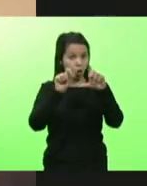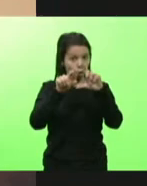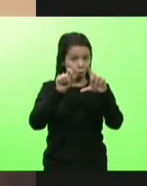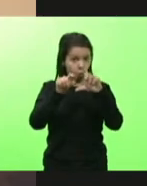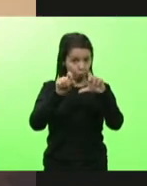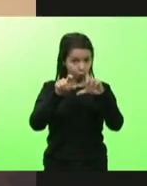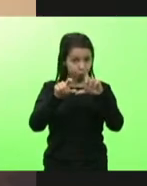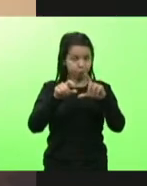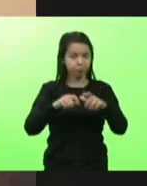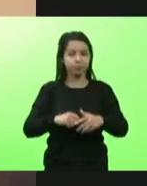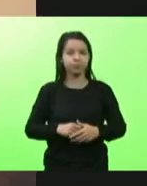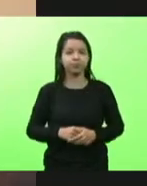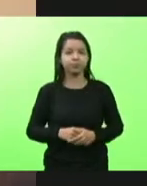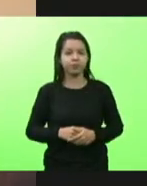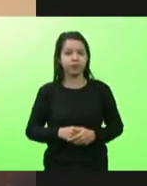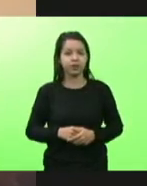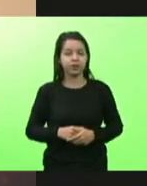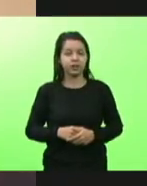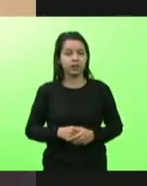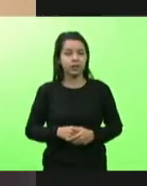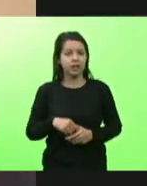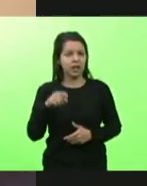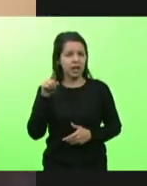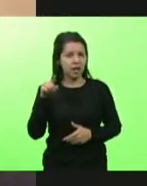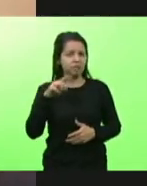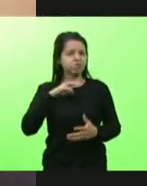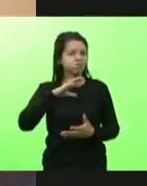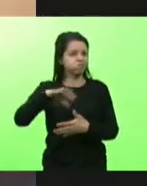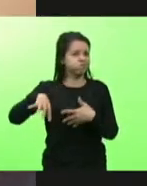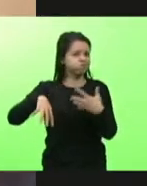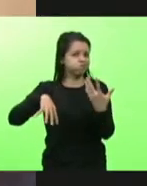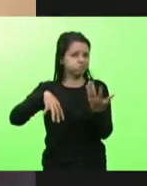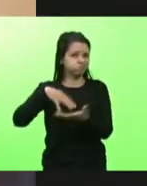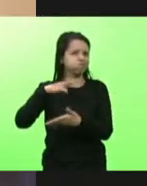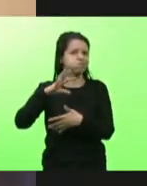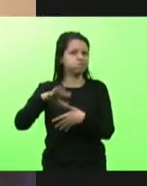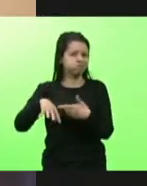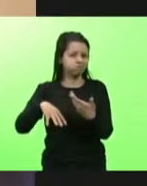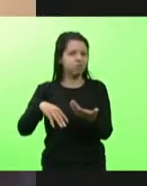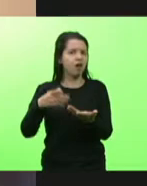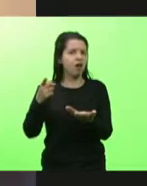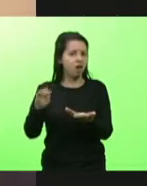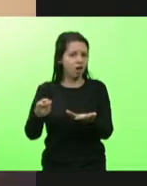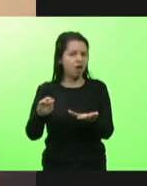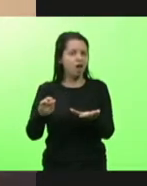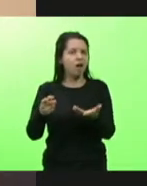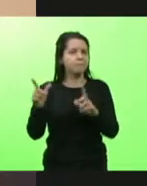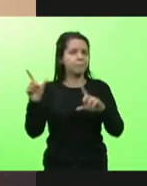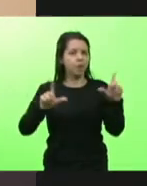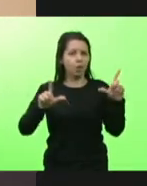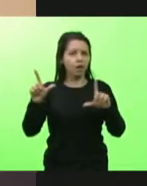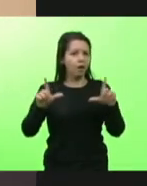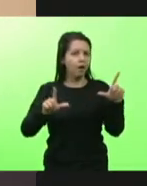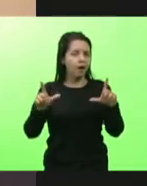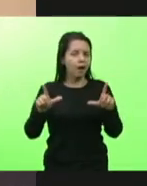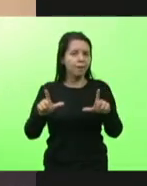esta balbúrdia que é esse programa que vem só para